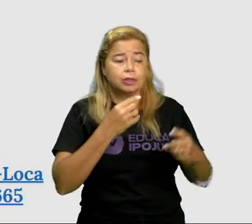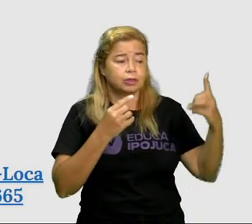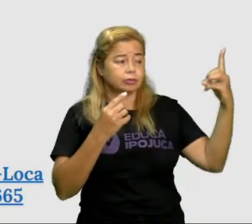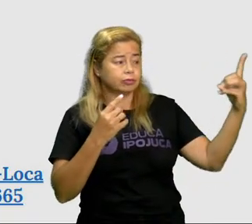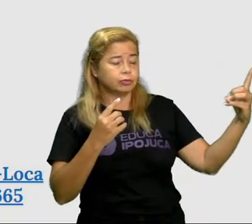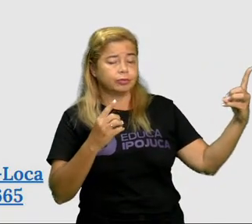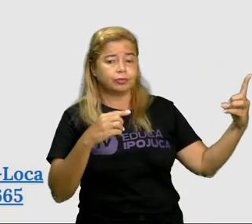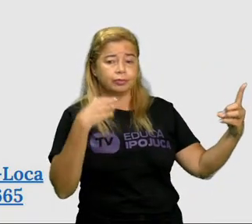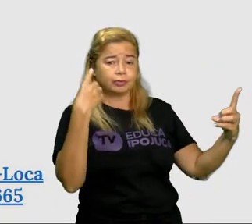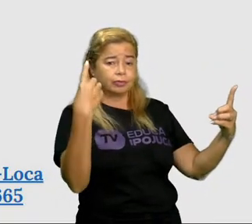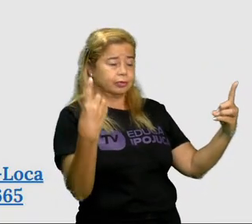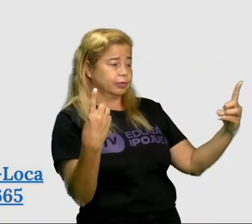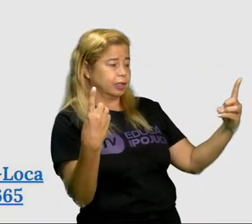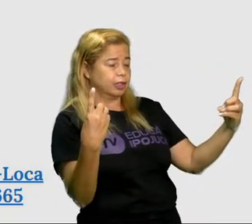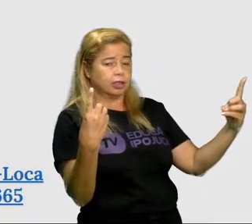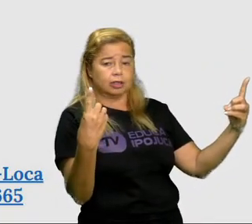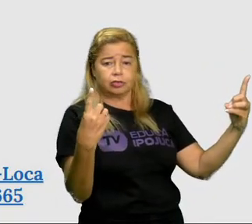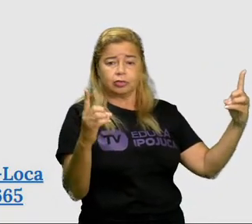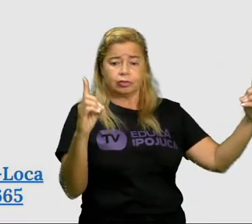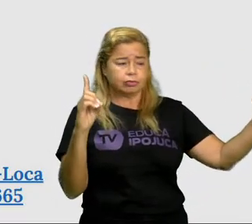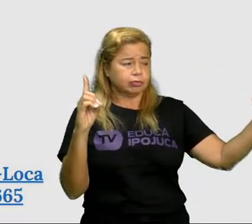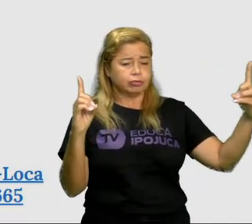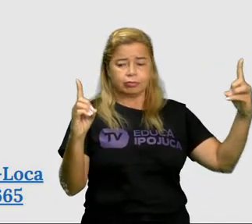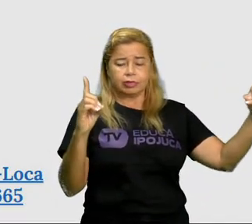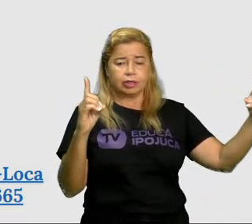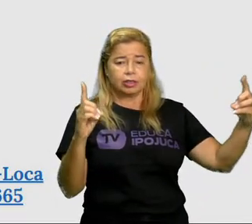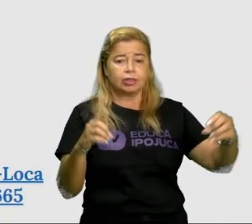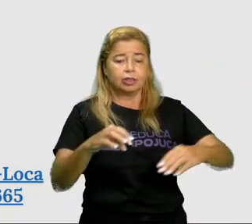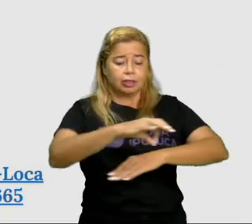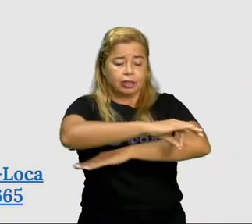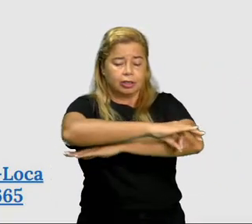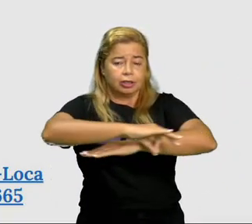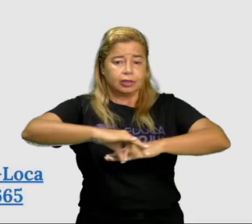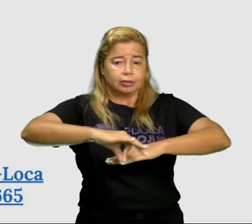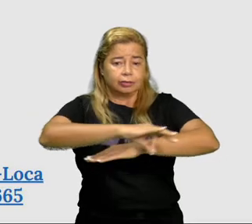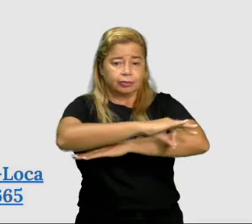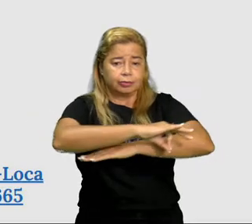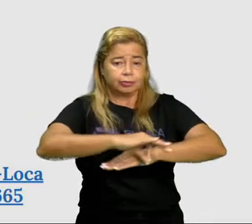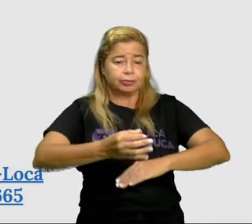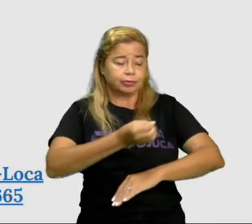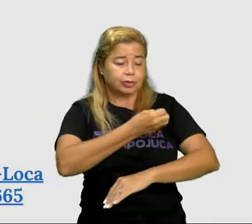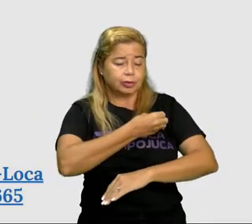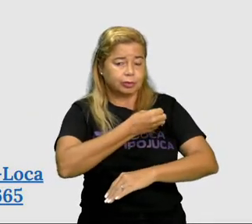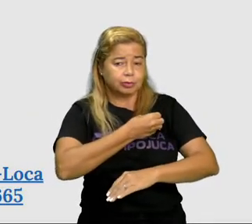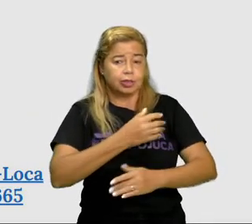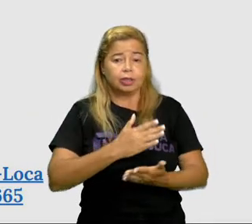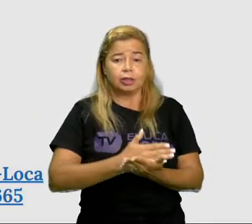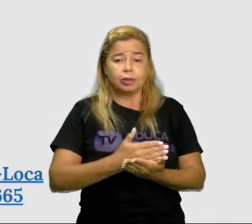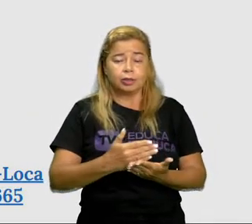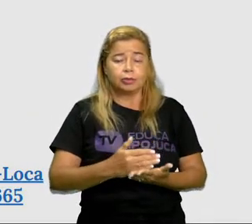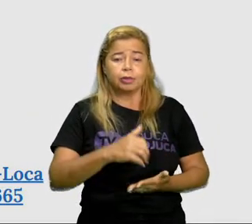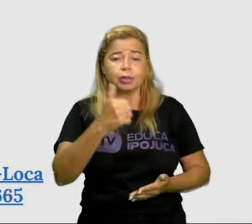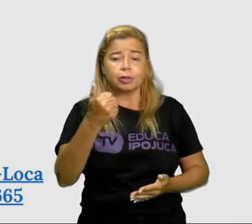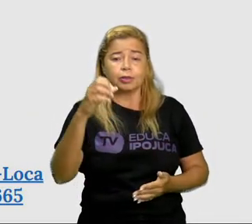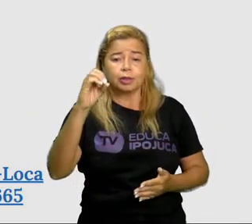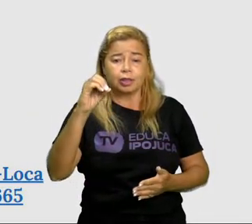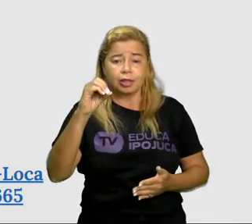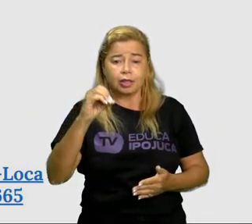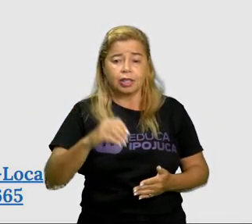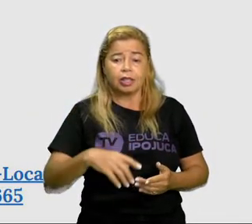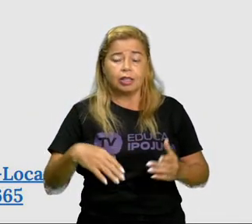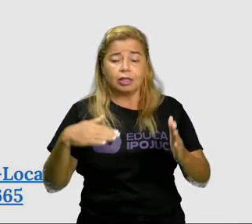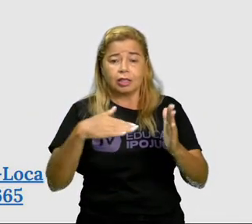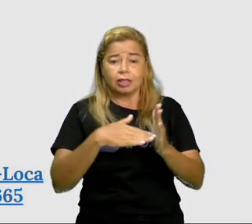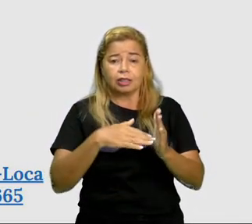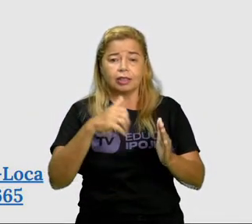numérica que começou do 10 e terminou em 15. Essa reta numérica aí